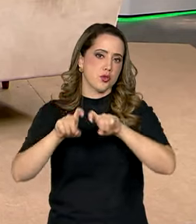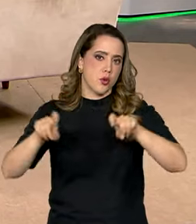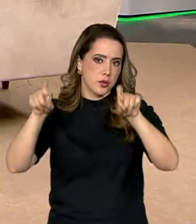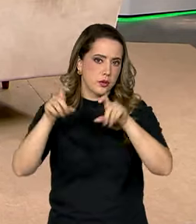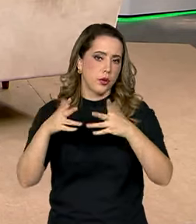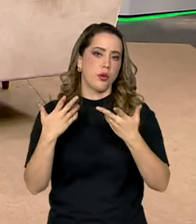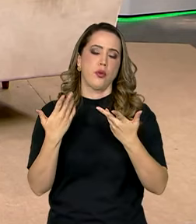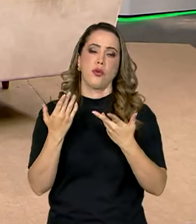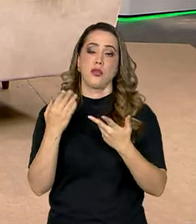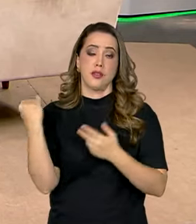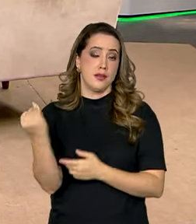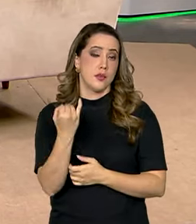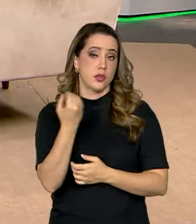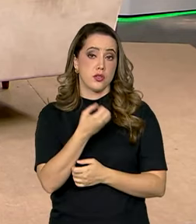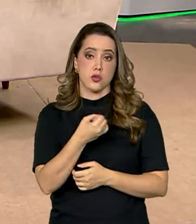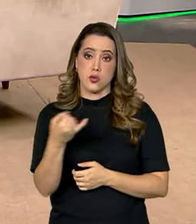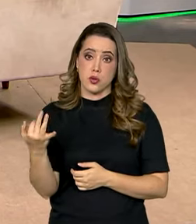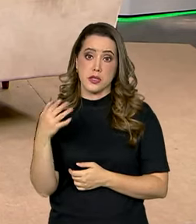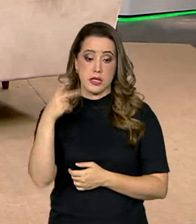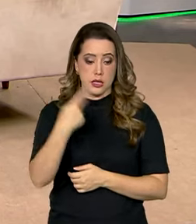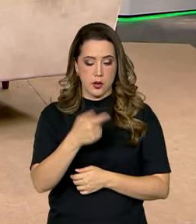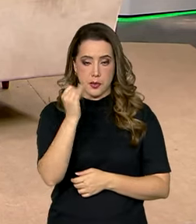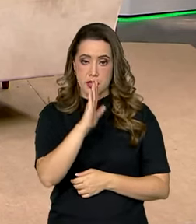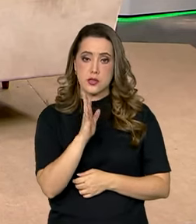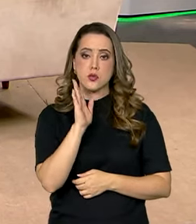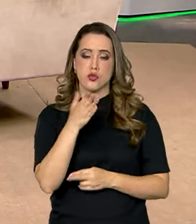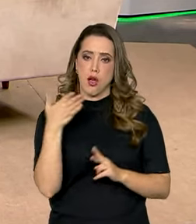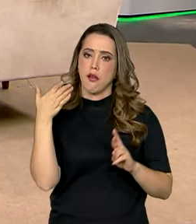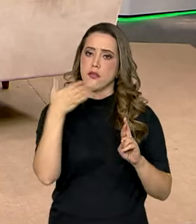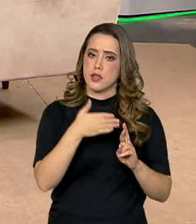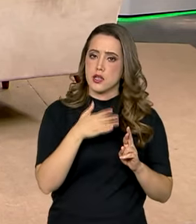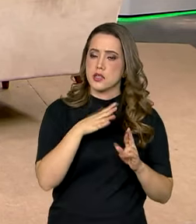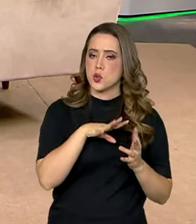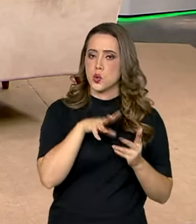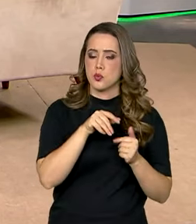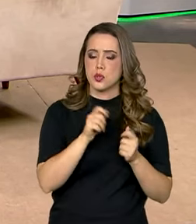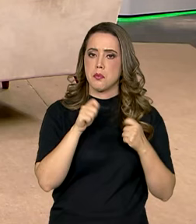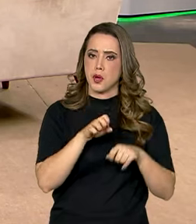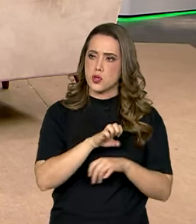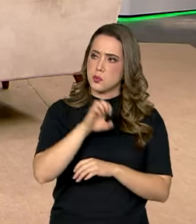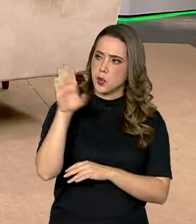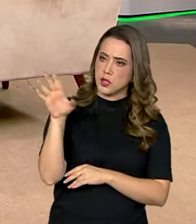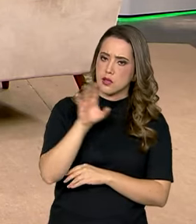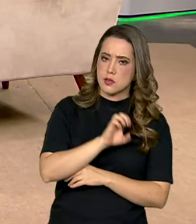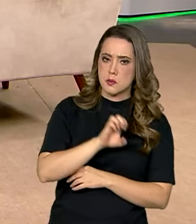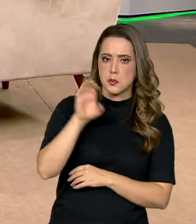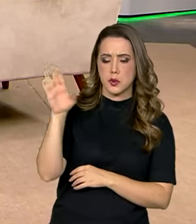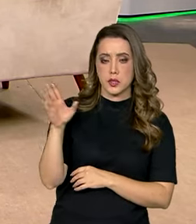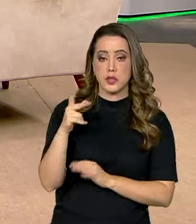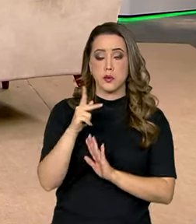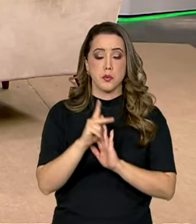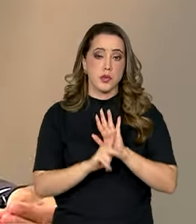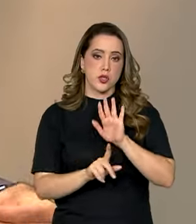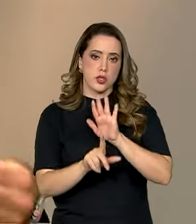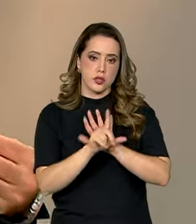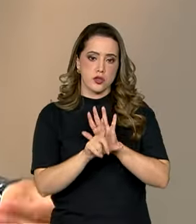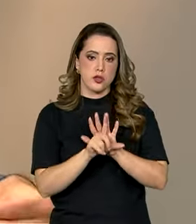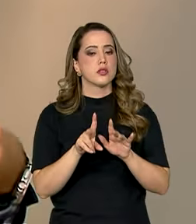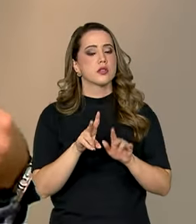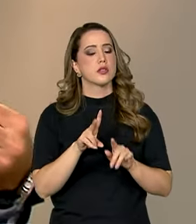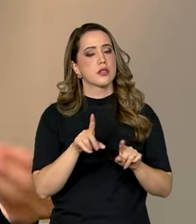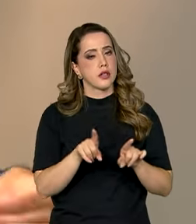importante, onde o Brasil hoje já se tornou referência e pode exportar mais e ganhar mercado. Então, o projeto de lei também